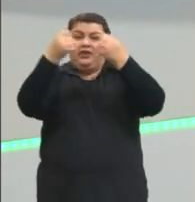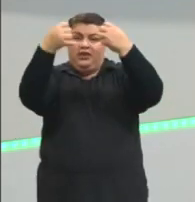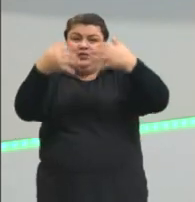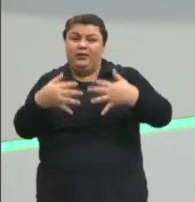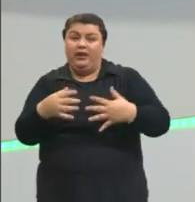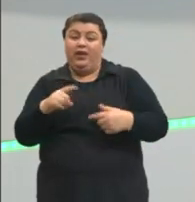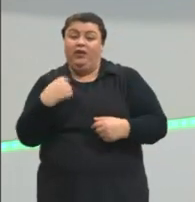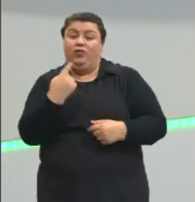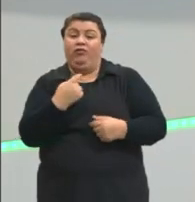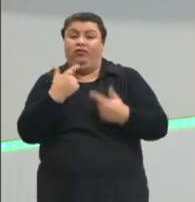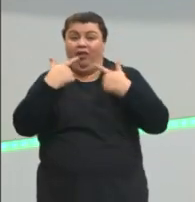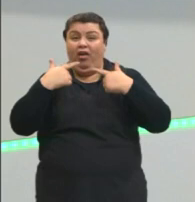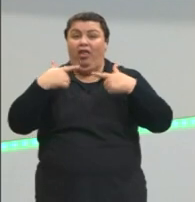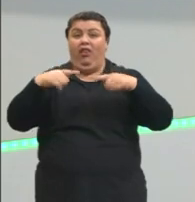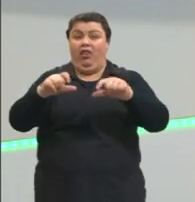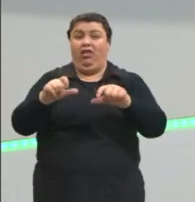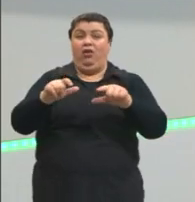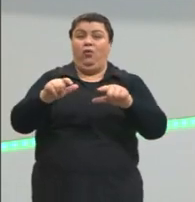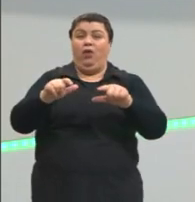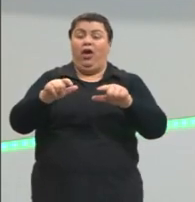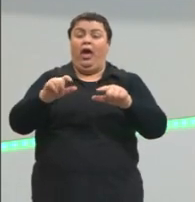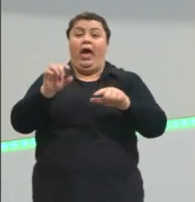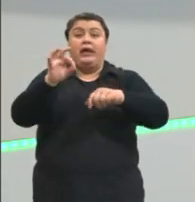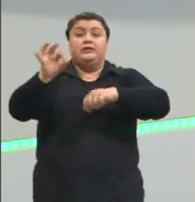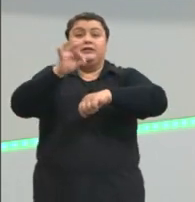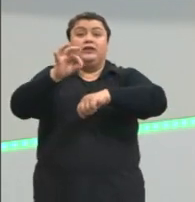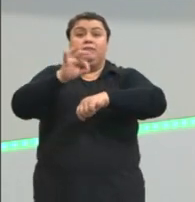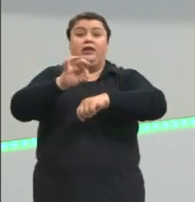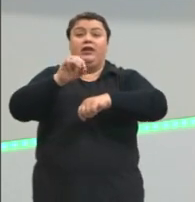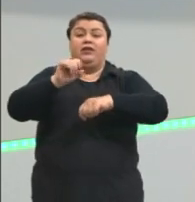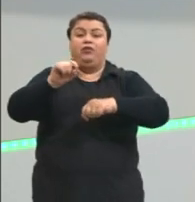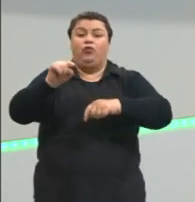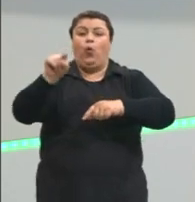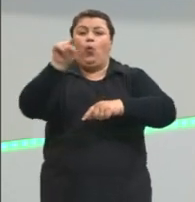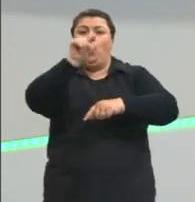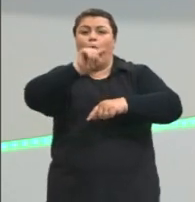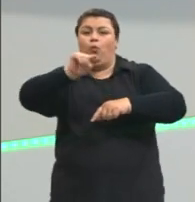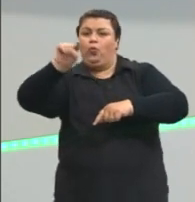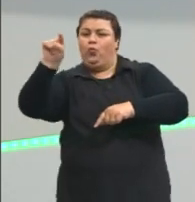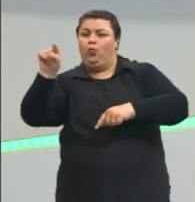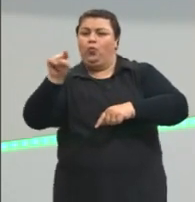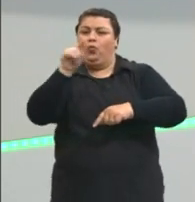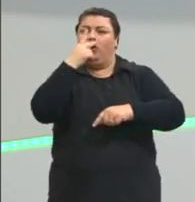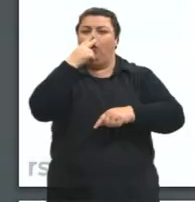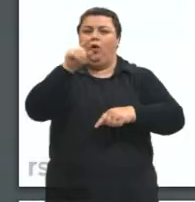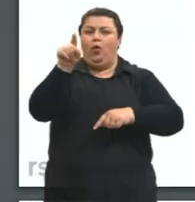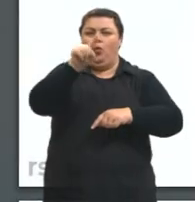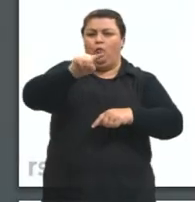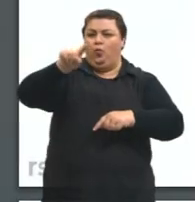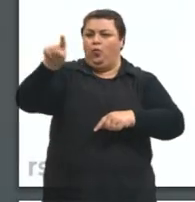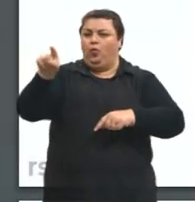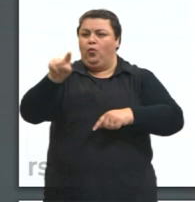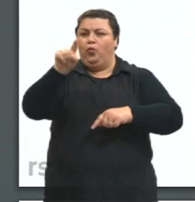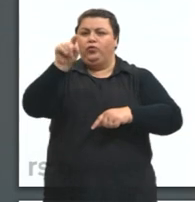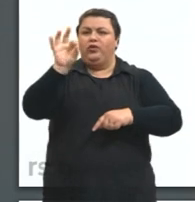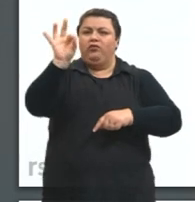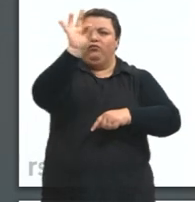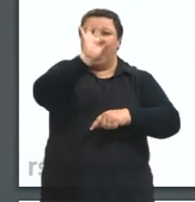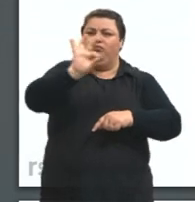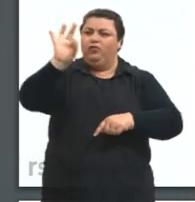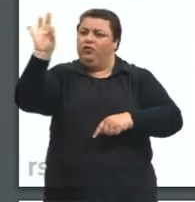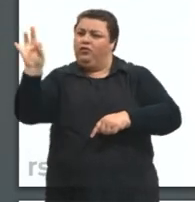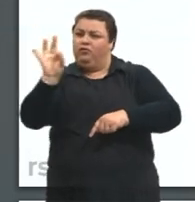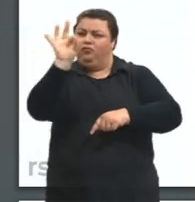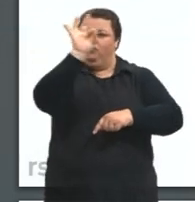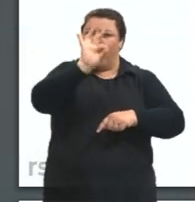A linguagem das abelhas, não. É um círculo, um oito, na verdade, e é aquilo ali. Ela não vai